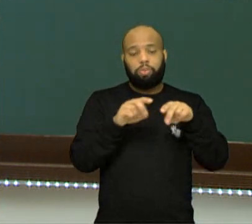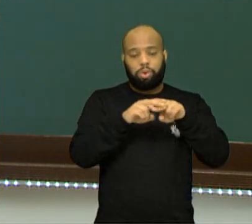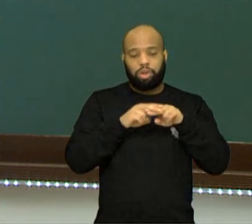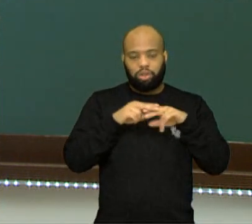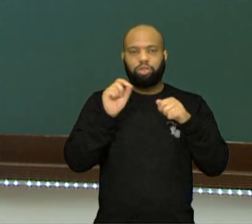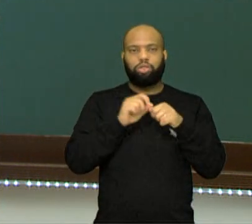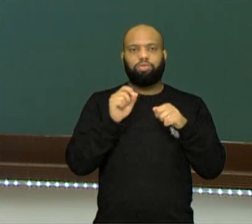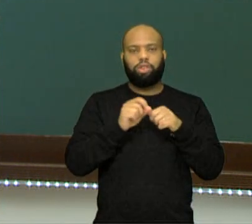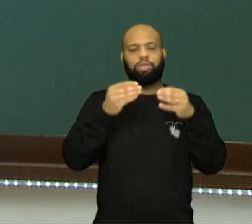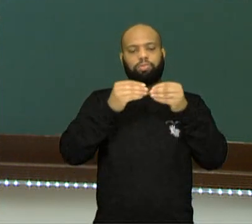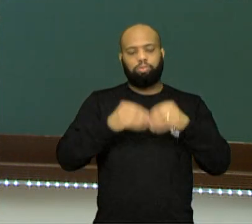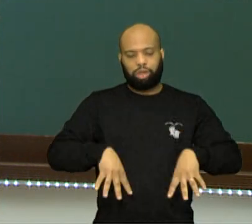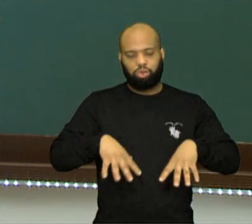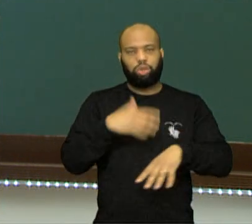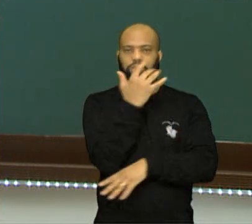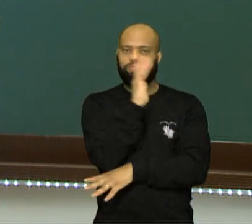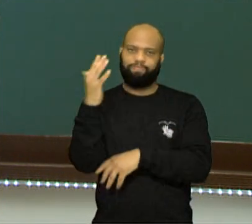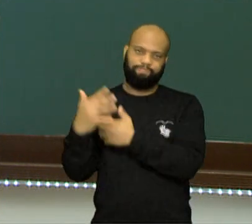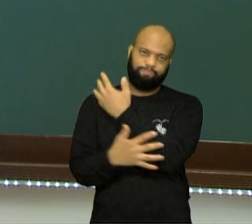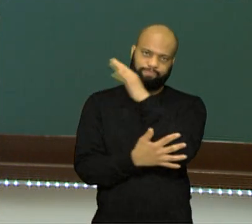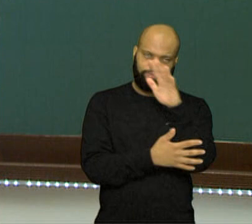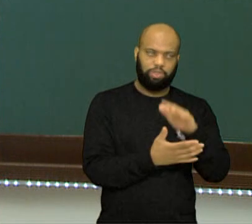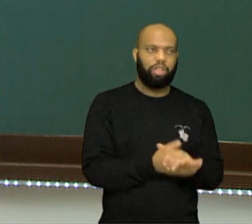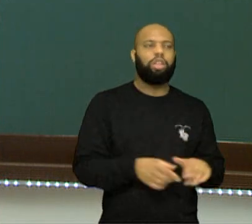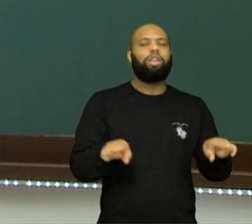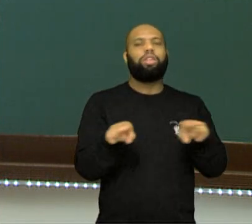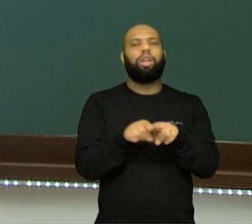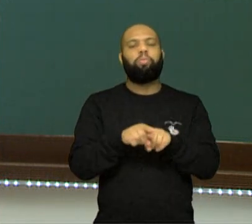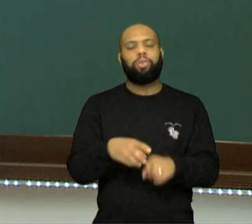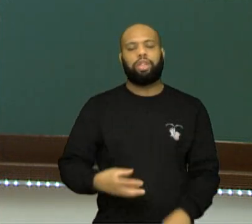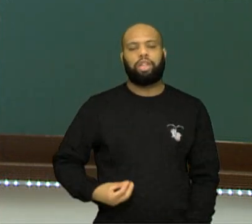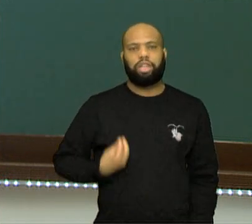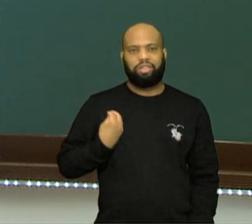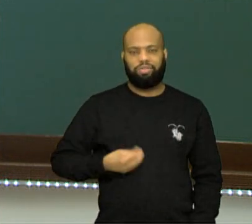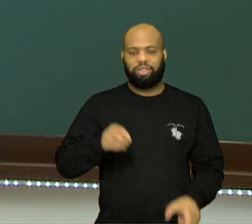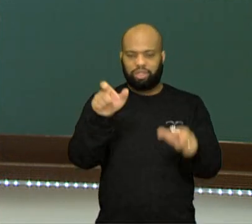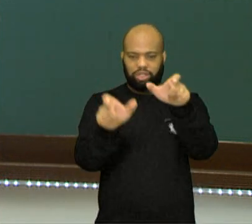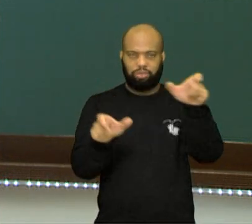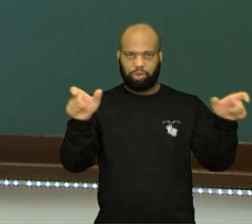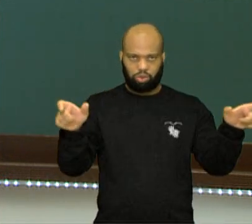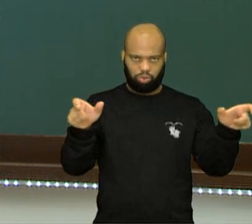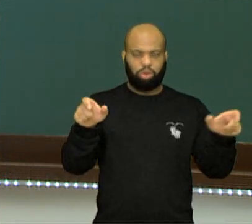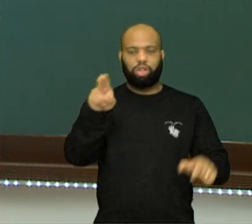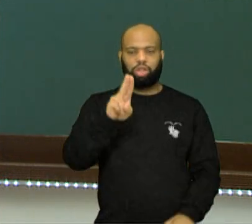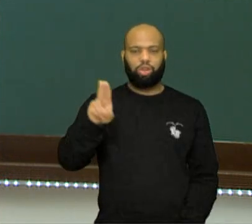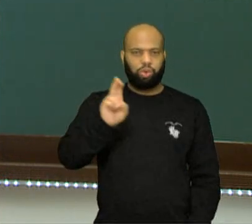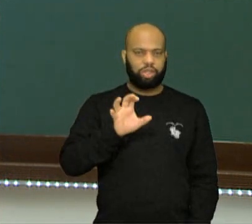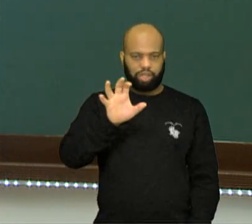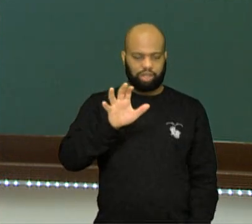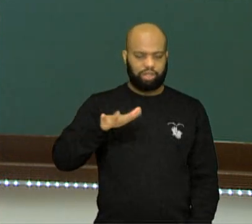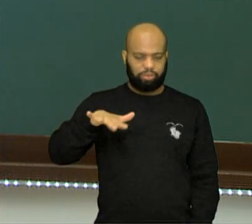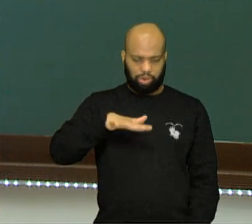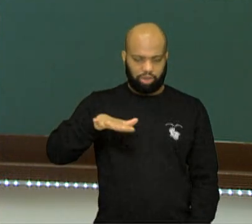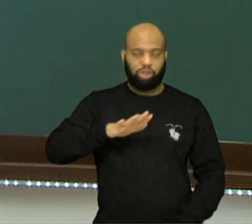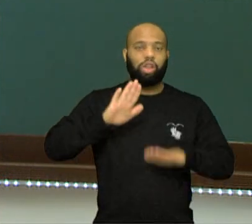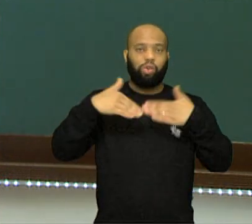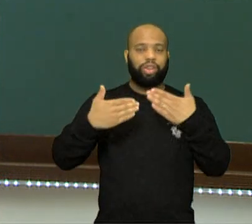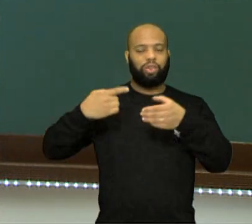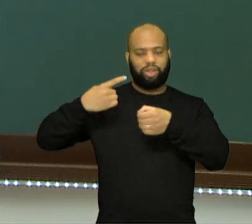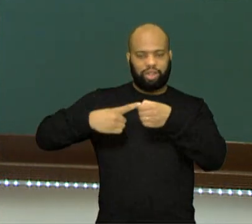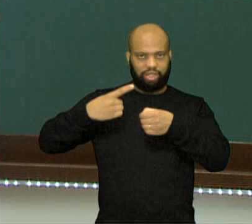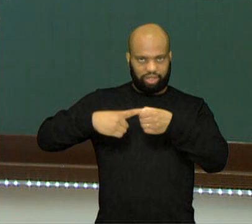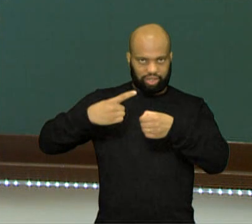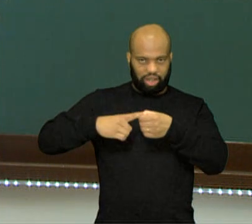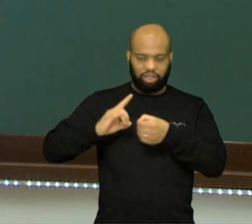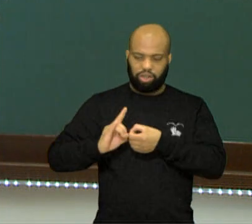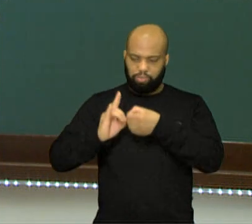algum dano ao meio ambiente e a própria vida das pessoas que ocupam esse espaço. Nas cidades, nos centros